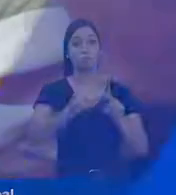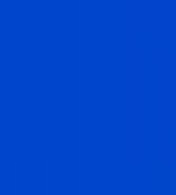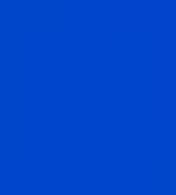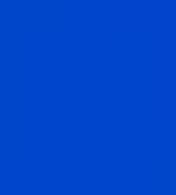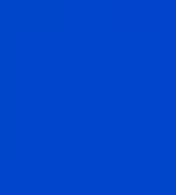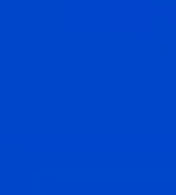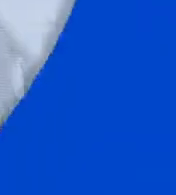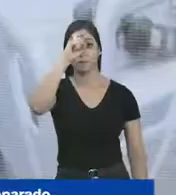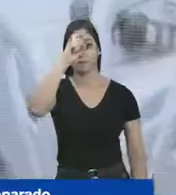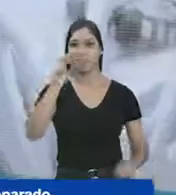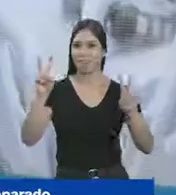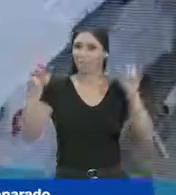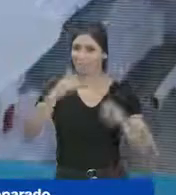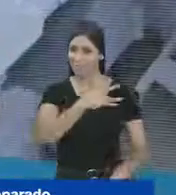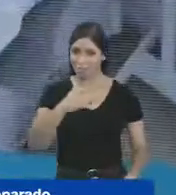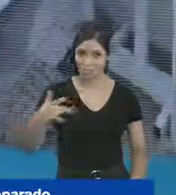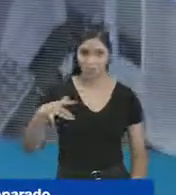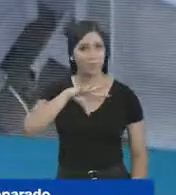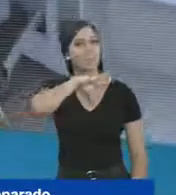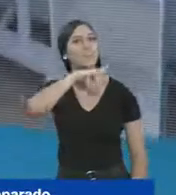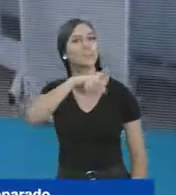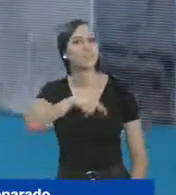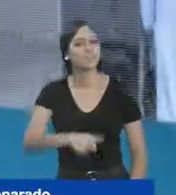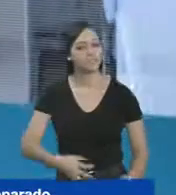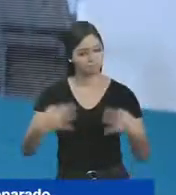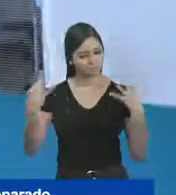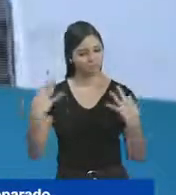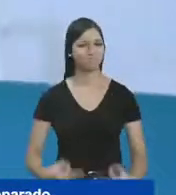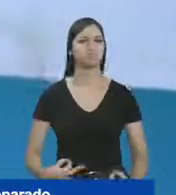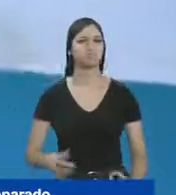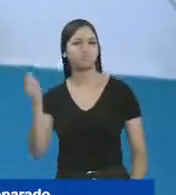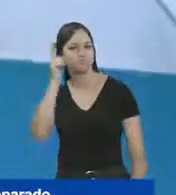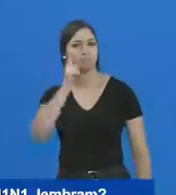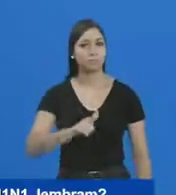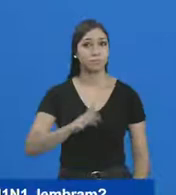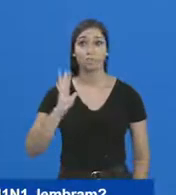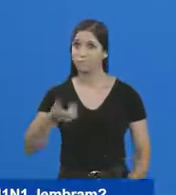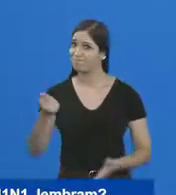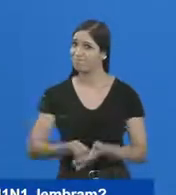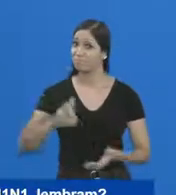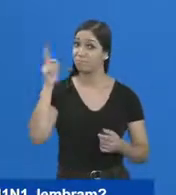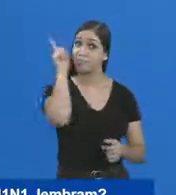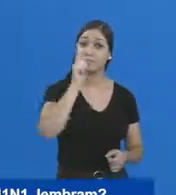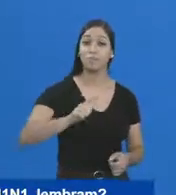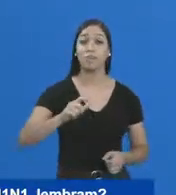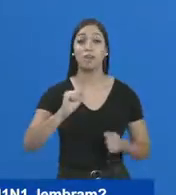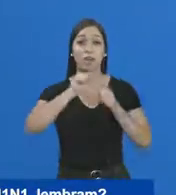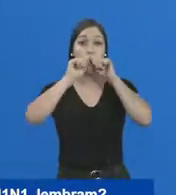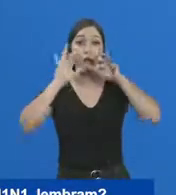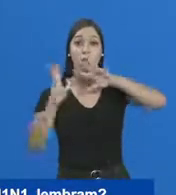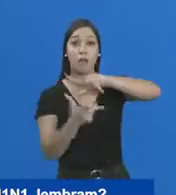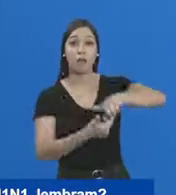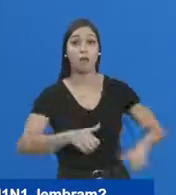Municipal. Quando o assunto é saúde, Odelmo é o mais preparado. Ele já enfrentou e venceu a última